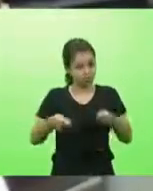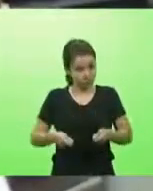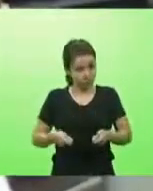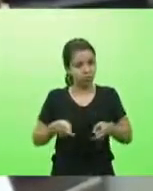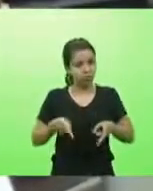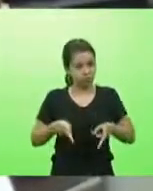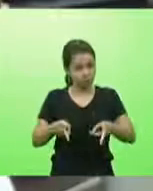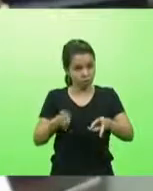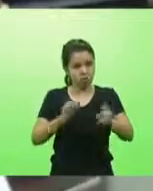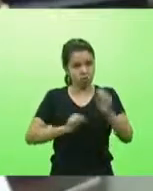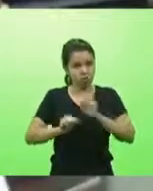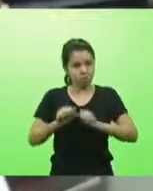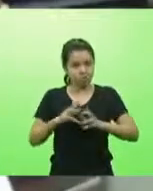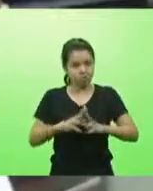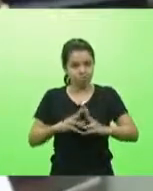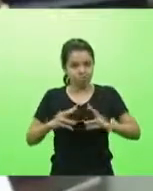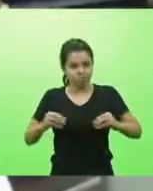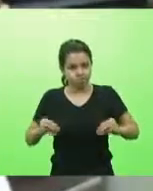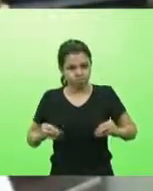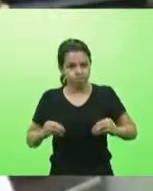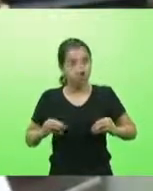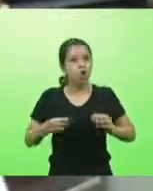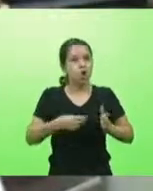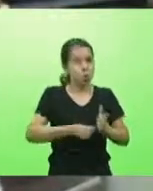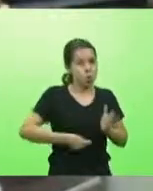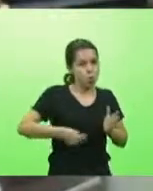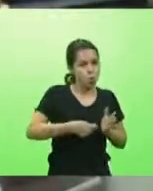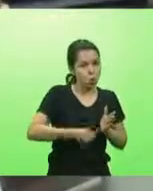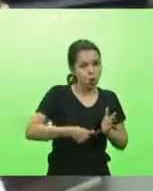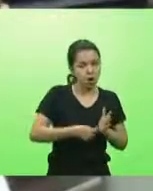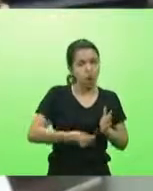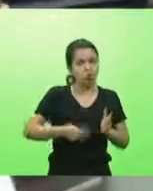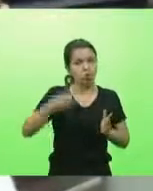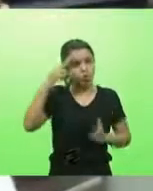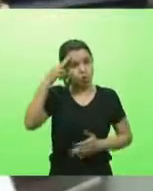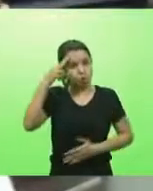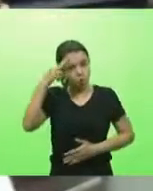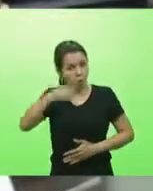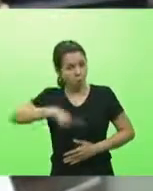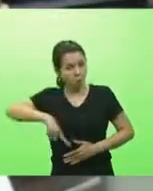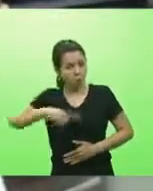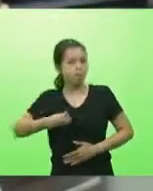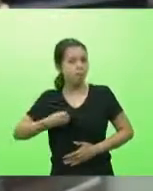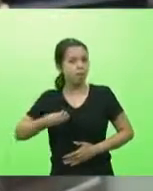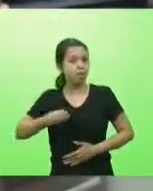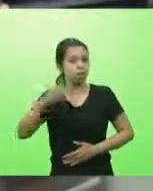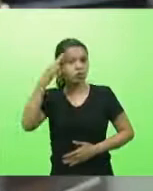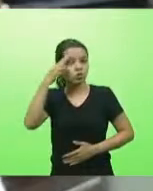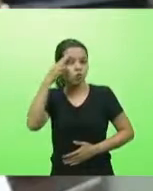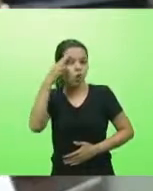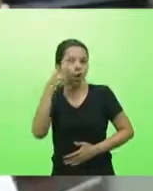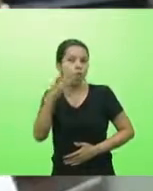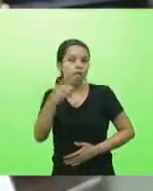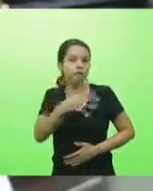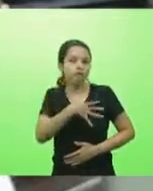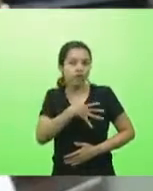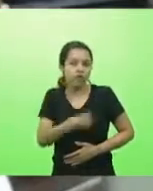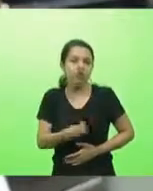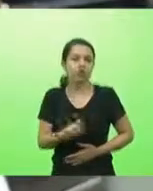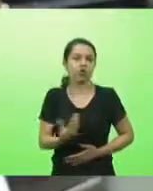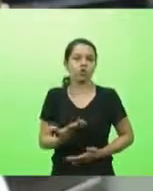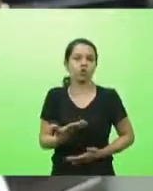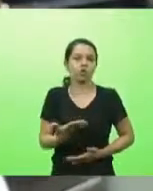da cura vamos lutar para que o sonho da nossa vida sonho dos nossos filhos dos nossos netos